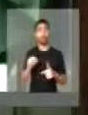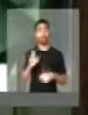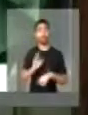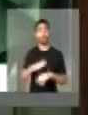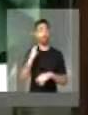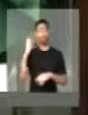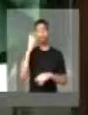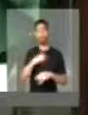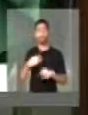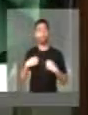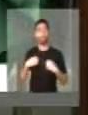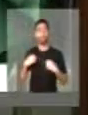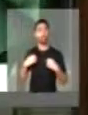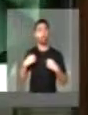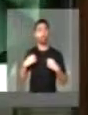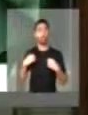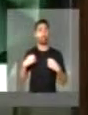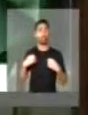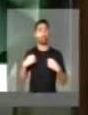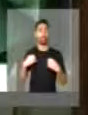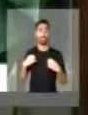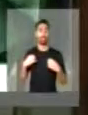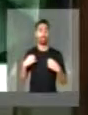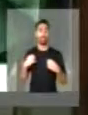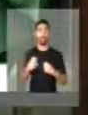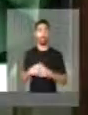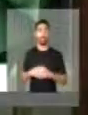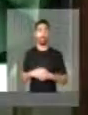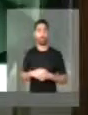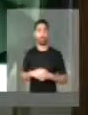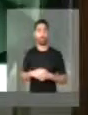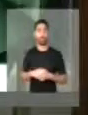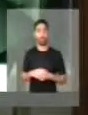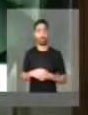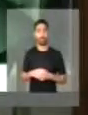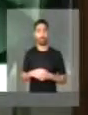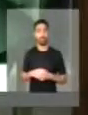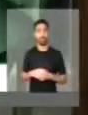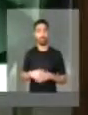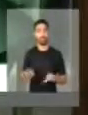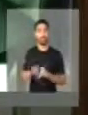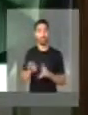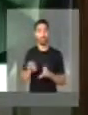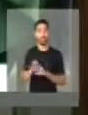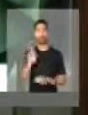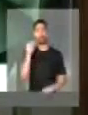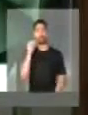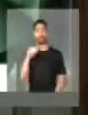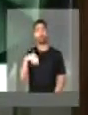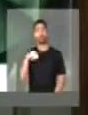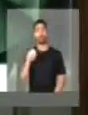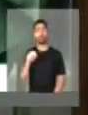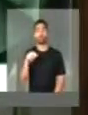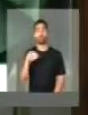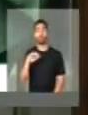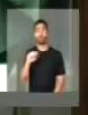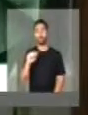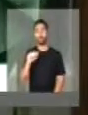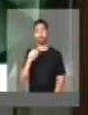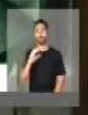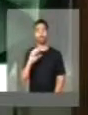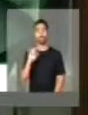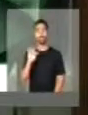uniforme que alguém pode vestir nesta casa. Nossa querida Mônica, da CTB,